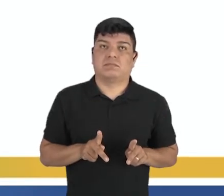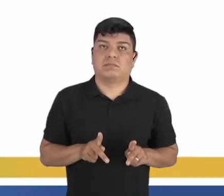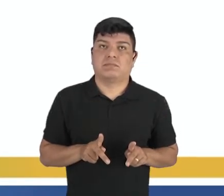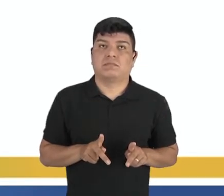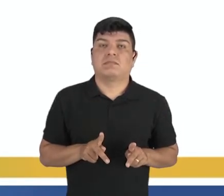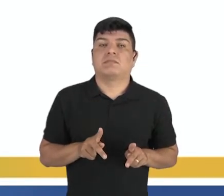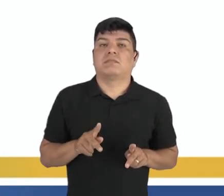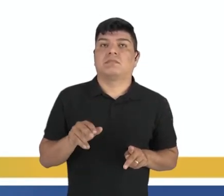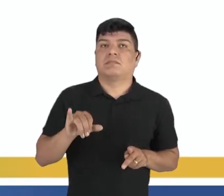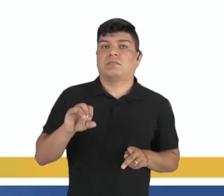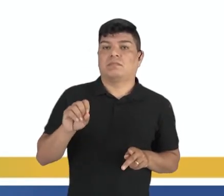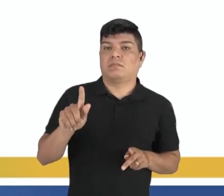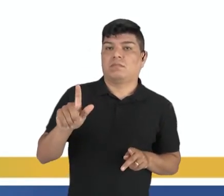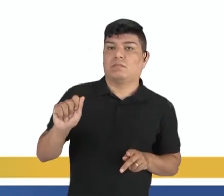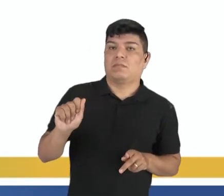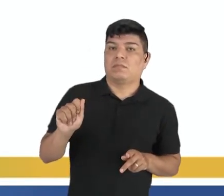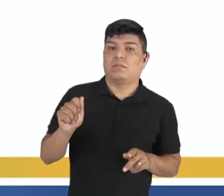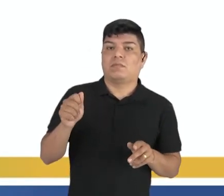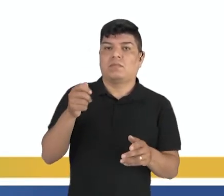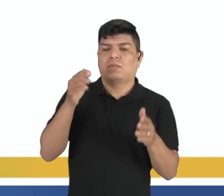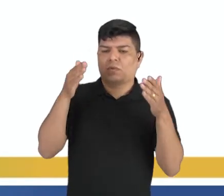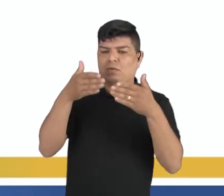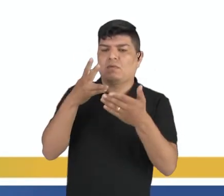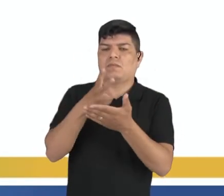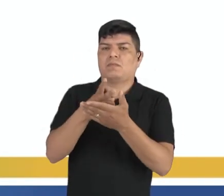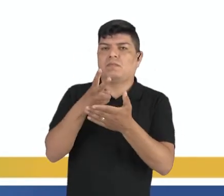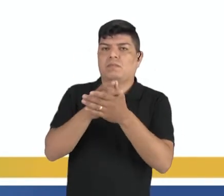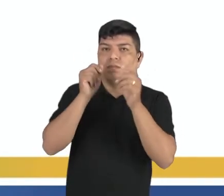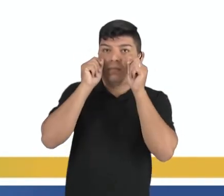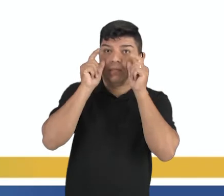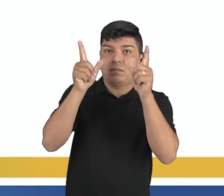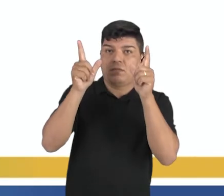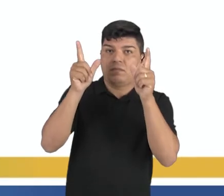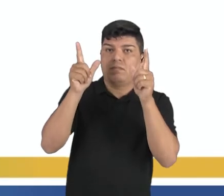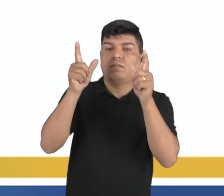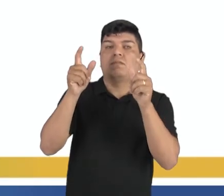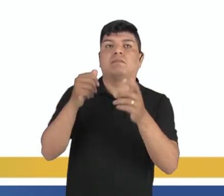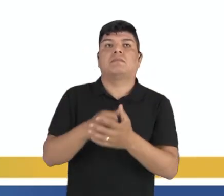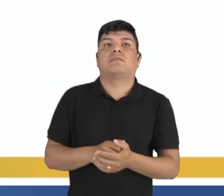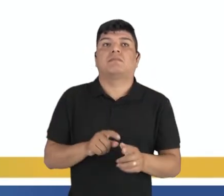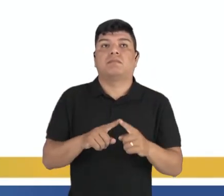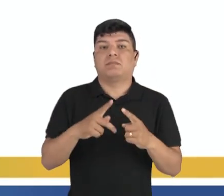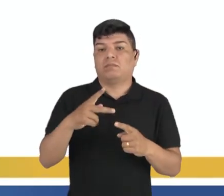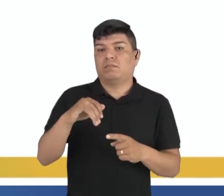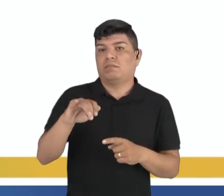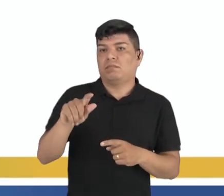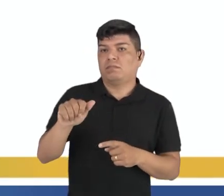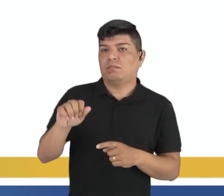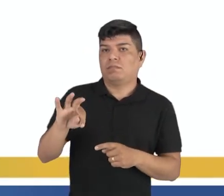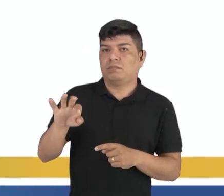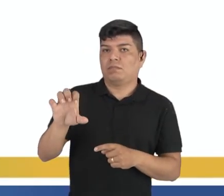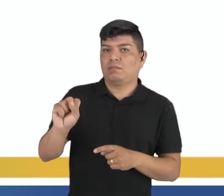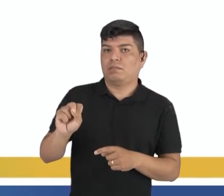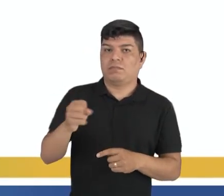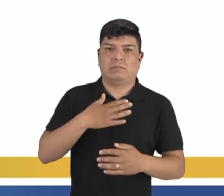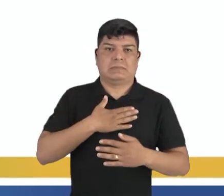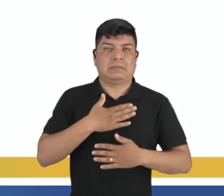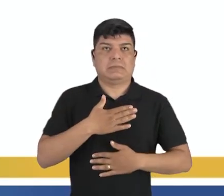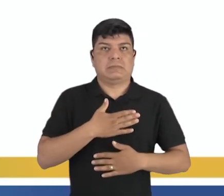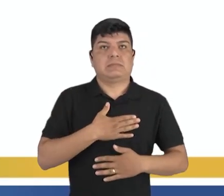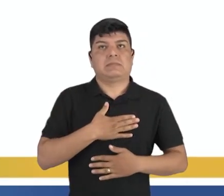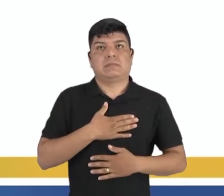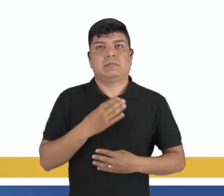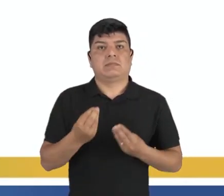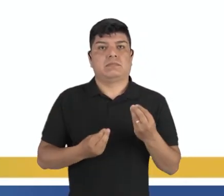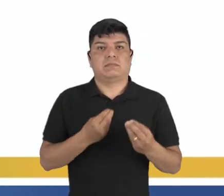ioga, ou a ioga, foca bastante em concentração e meditação. Já o Pilates é totalmente físico, é